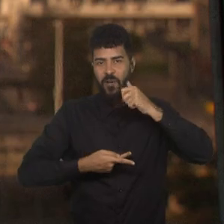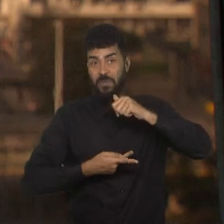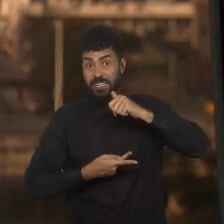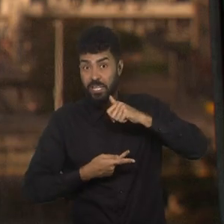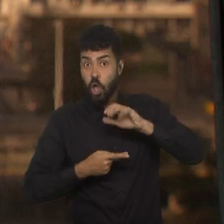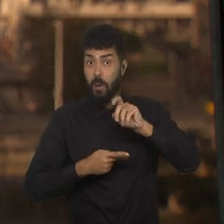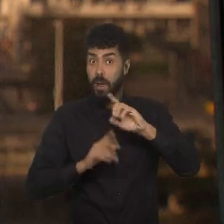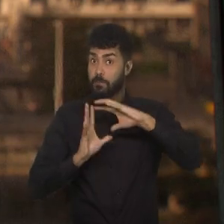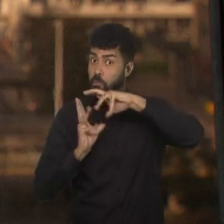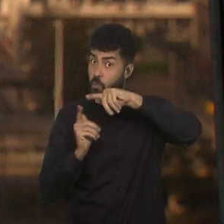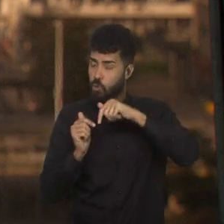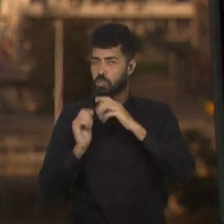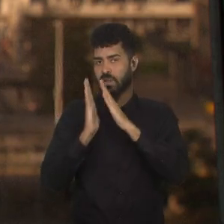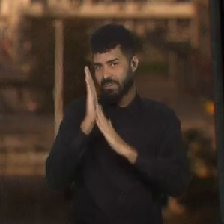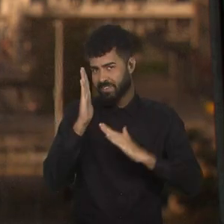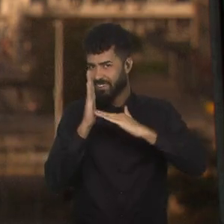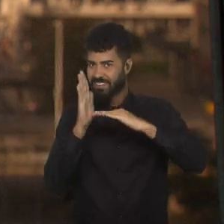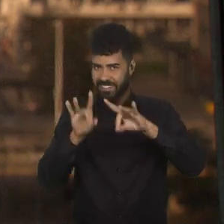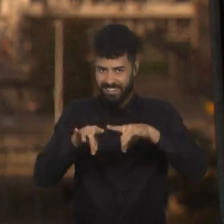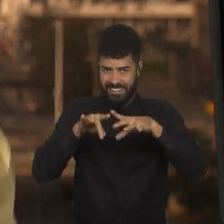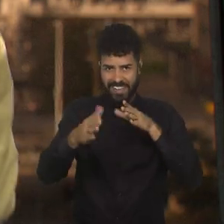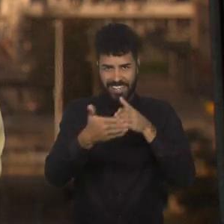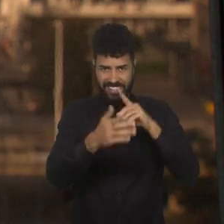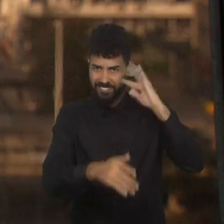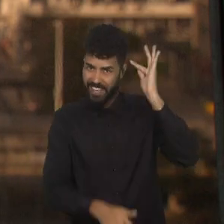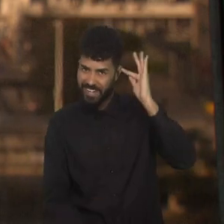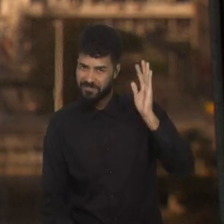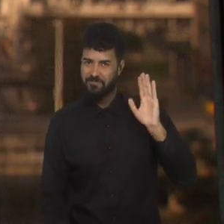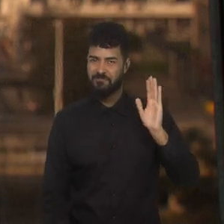Mundo, da Austrália e da Nova Zelândia, até já!